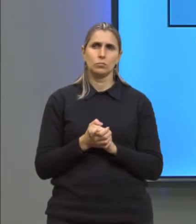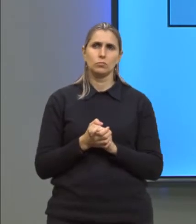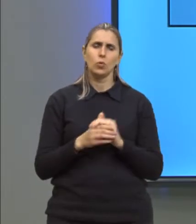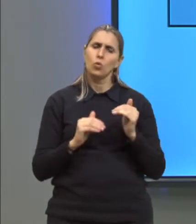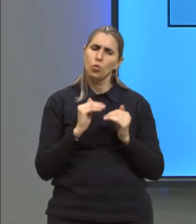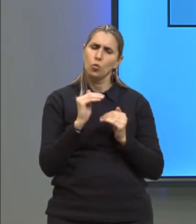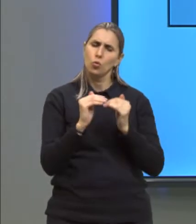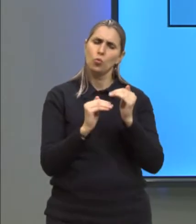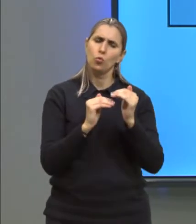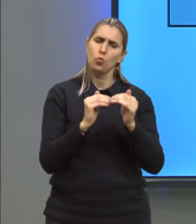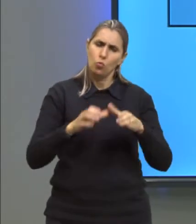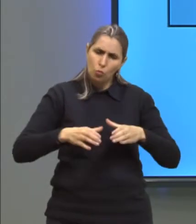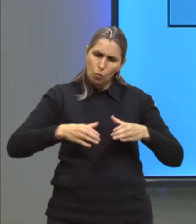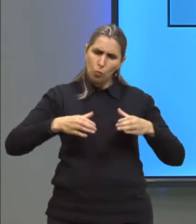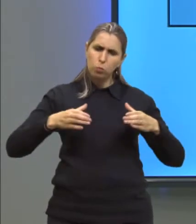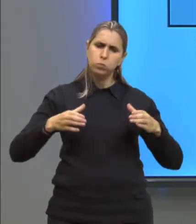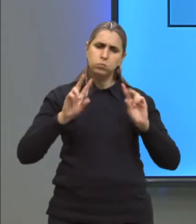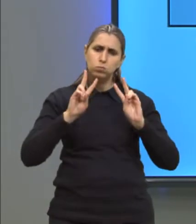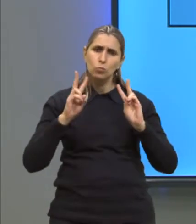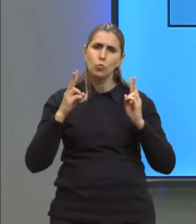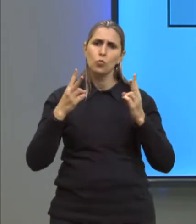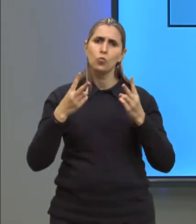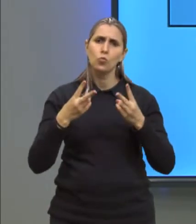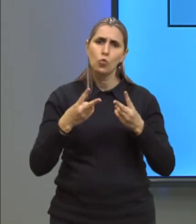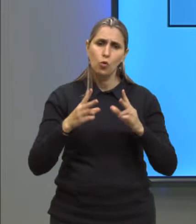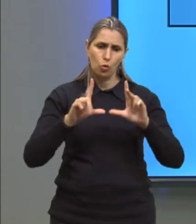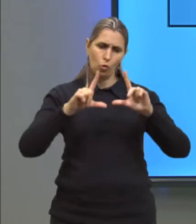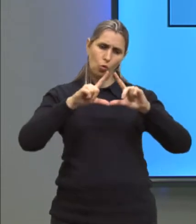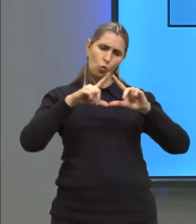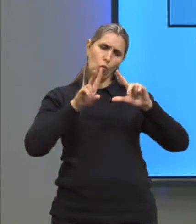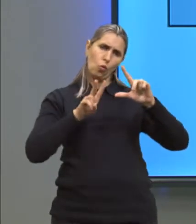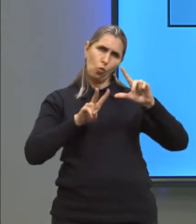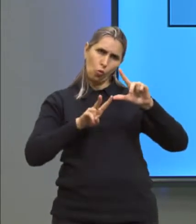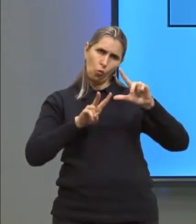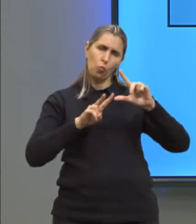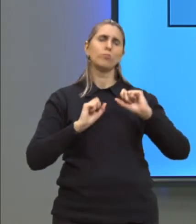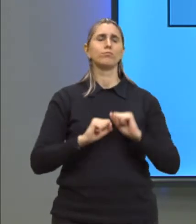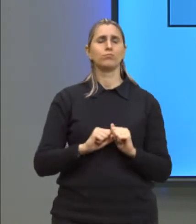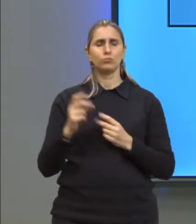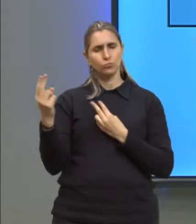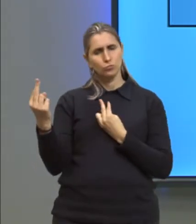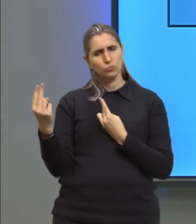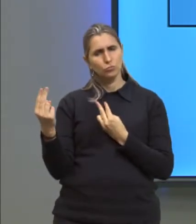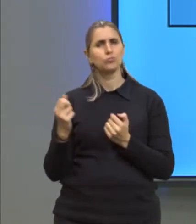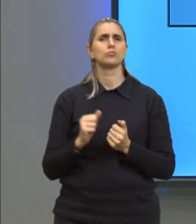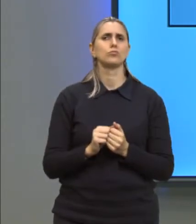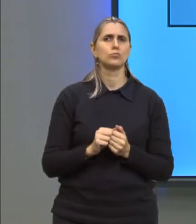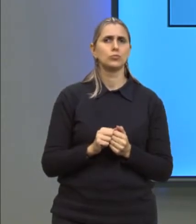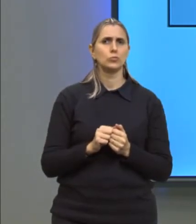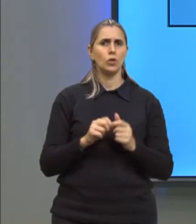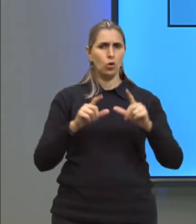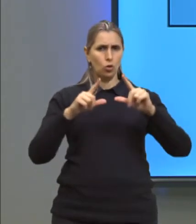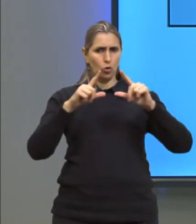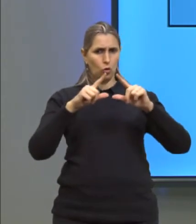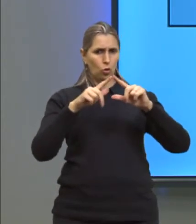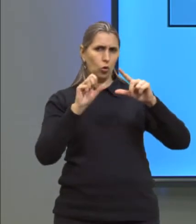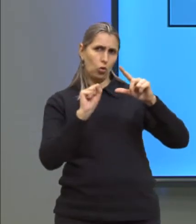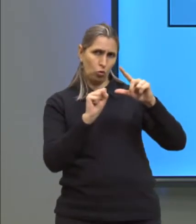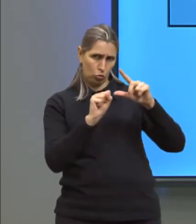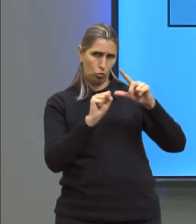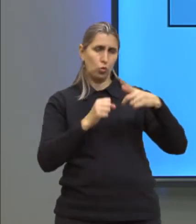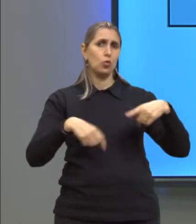processo de dilatação volumétrica é muito parecido com o de dilatação superficial